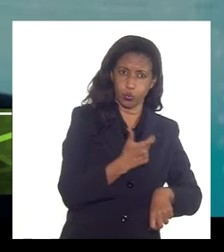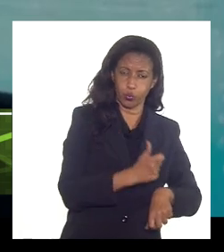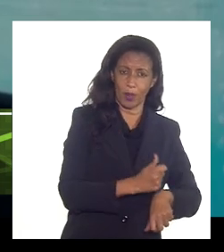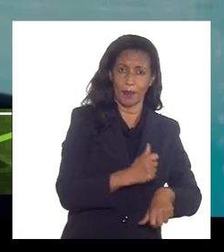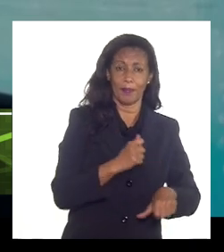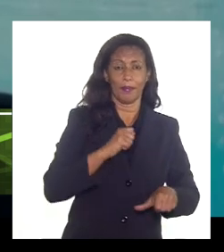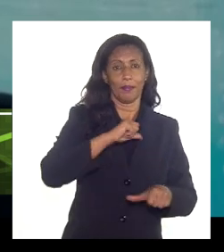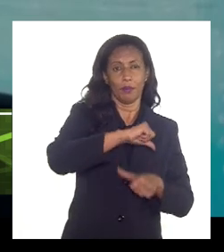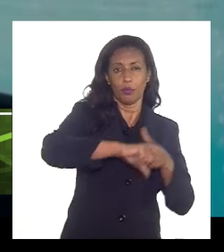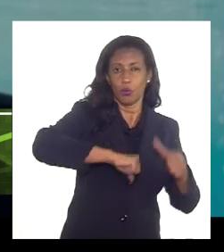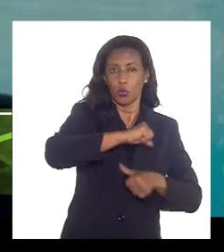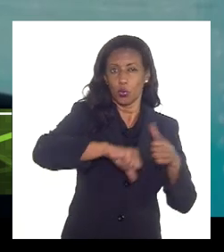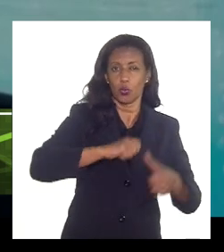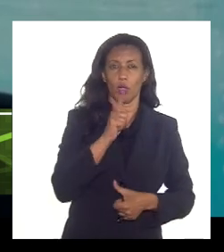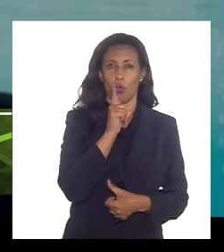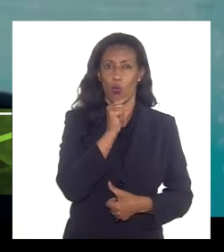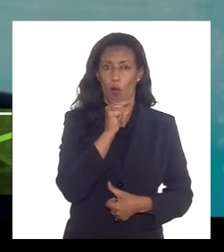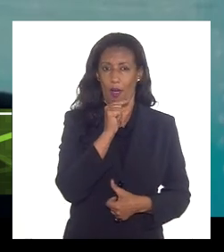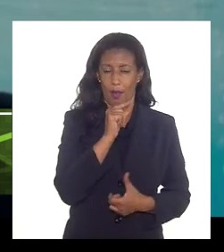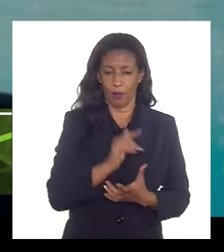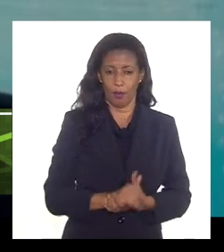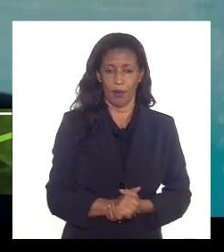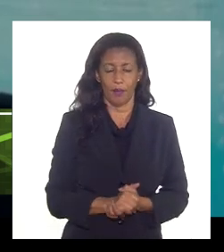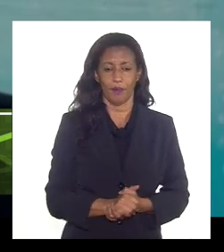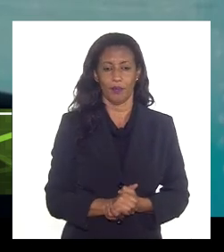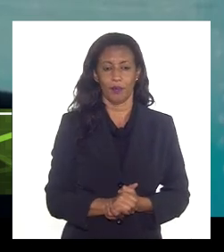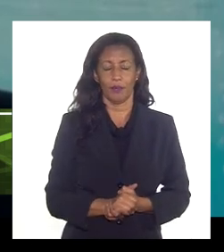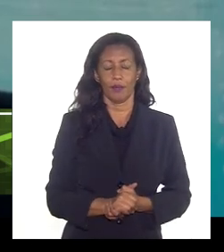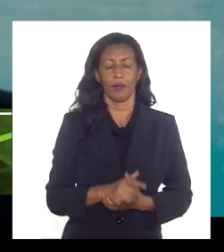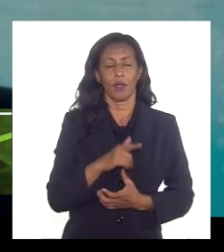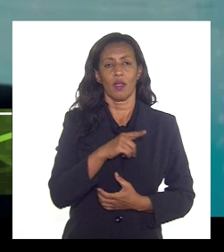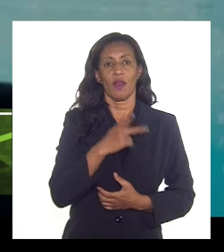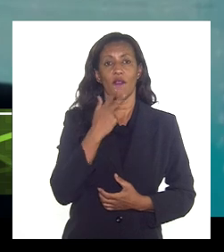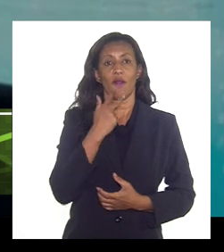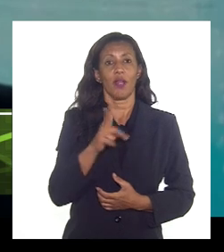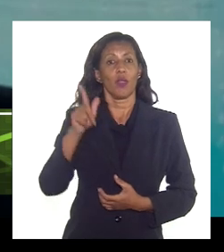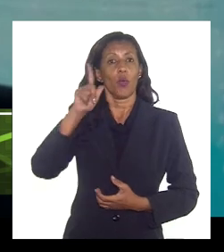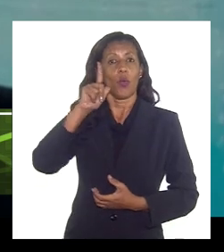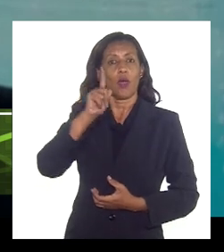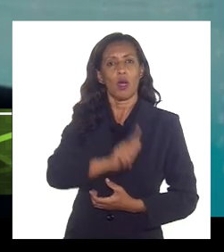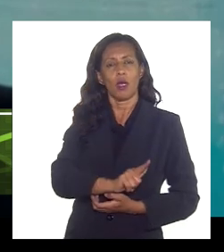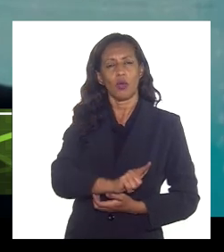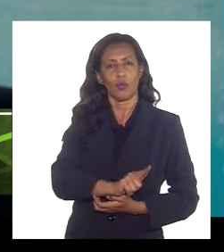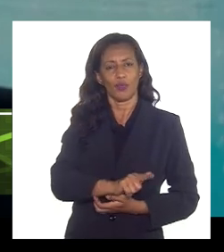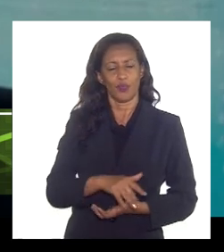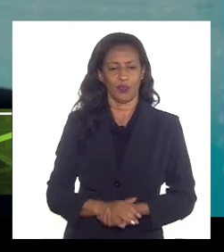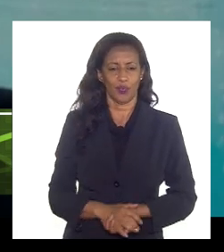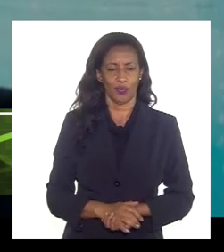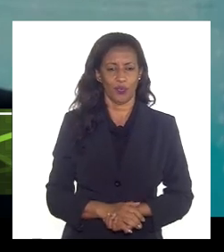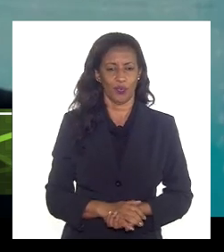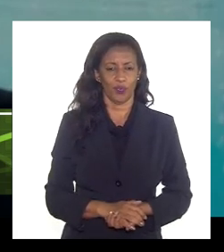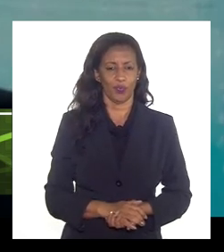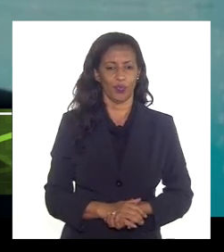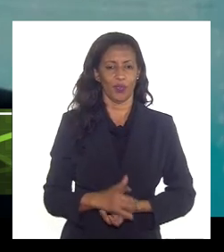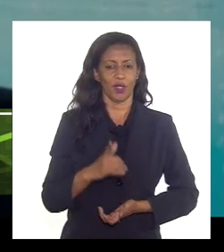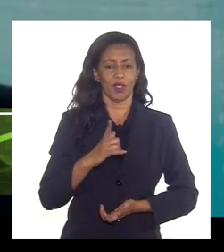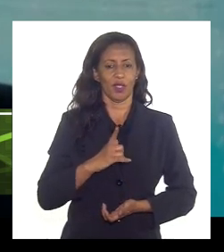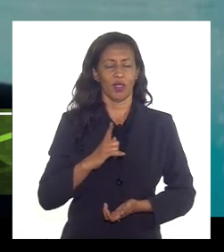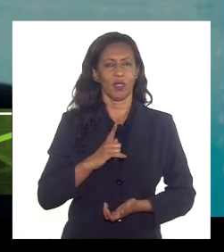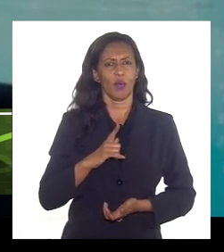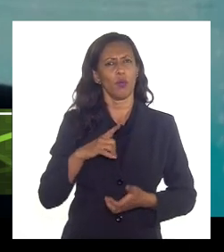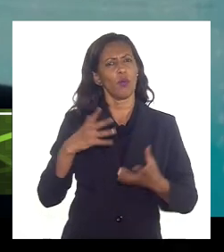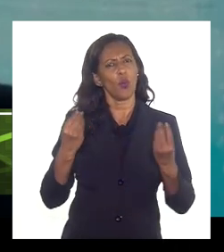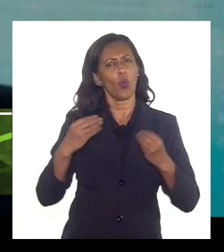com a água a literatura dizia que eu ganhava recuperação tinha muito tem muitos